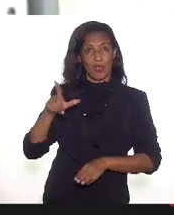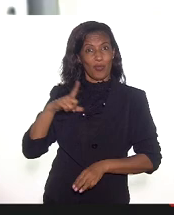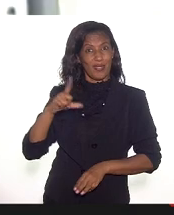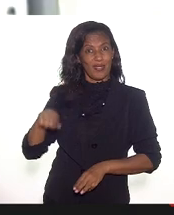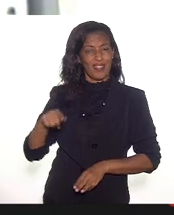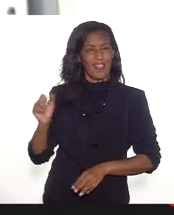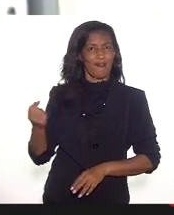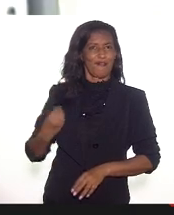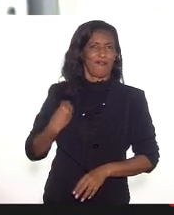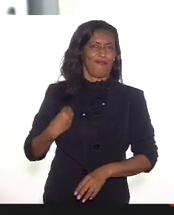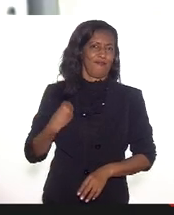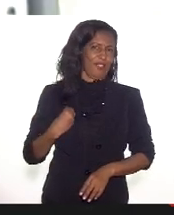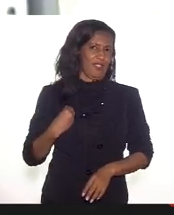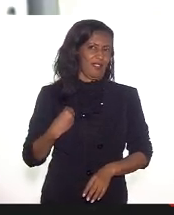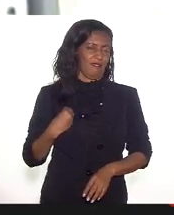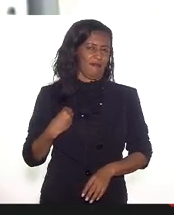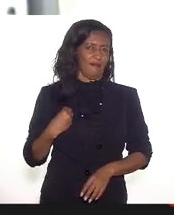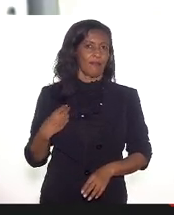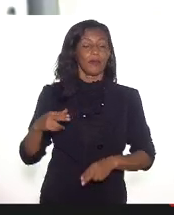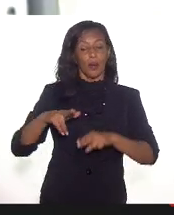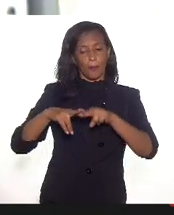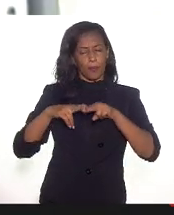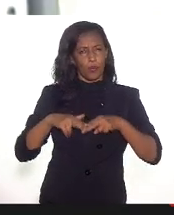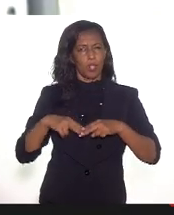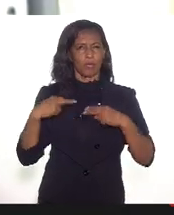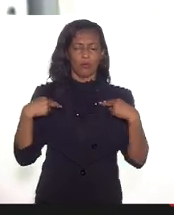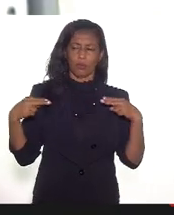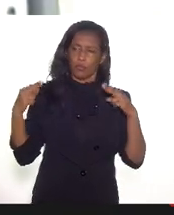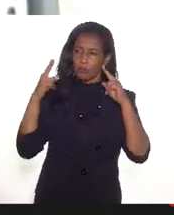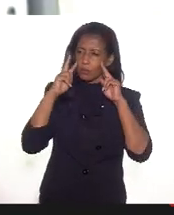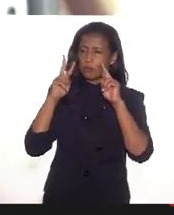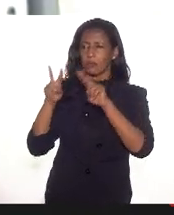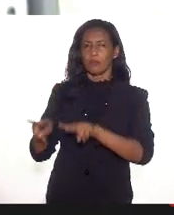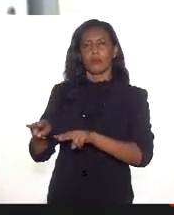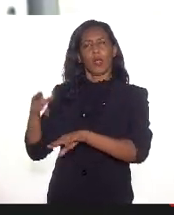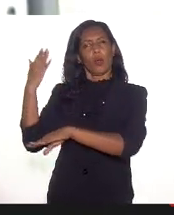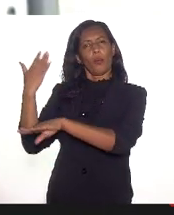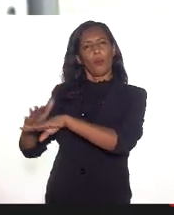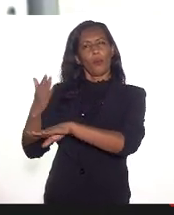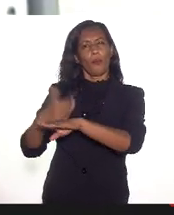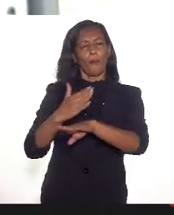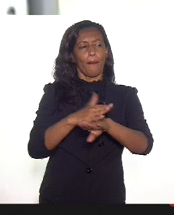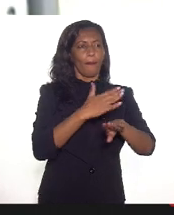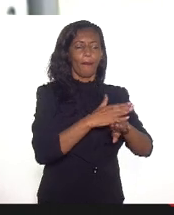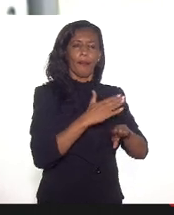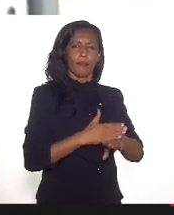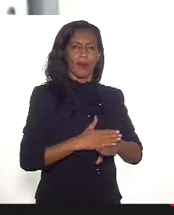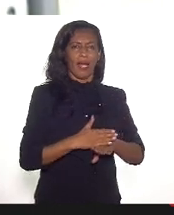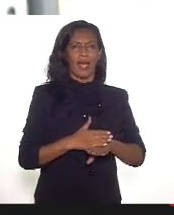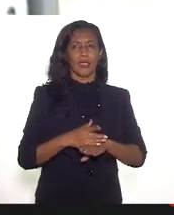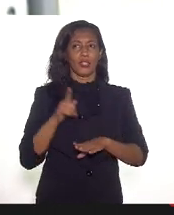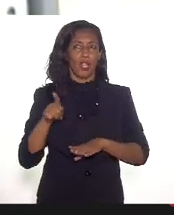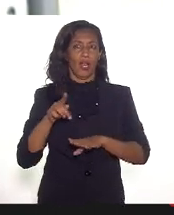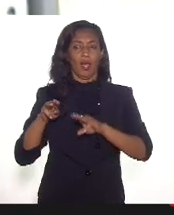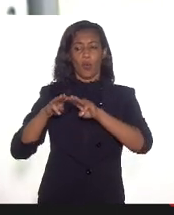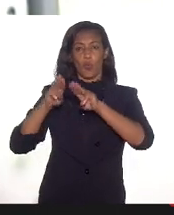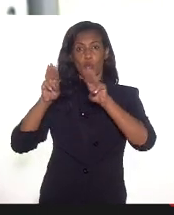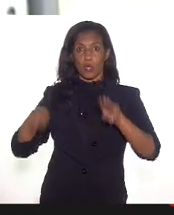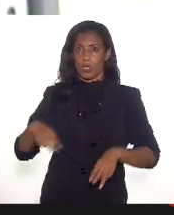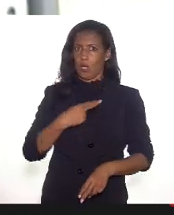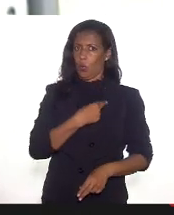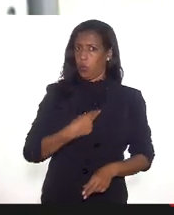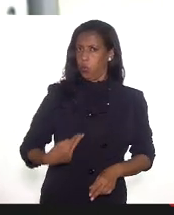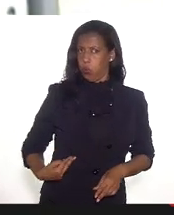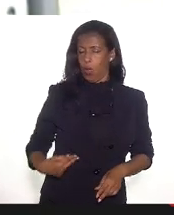vida. É por isso mesmo que nós temos visto algumas práticas, como aí sim é o caso de citar lá no Museu da República,